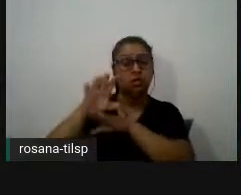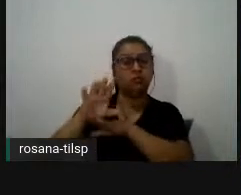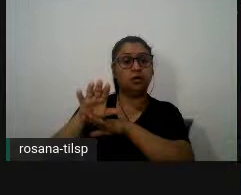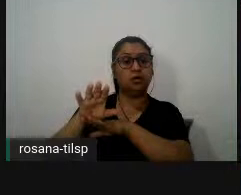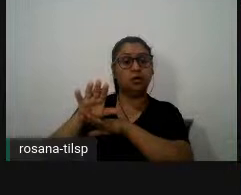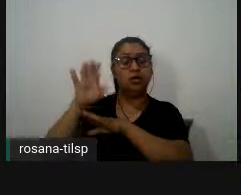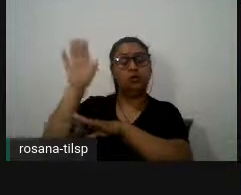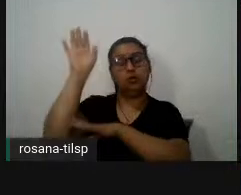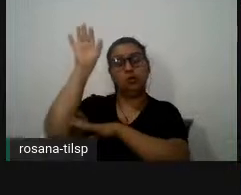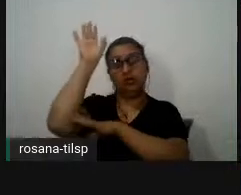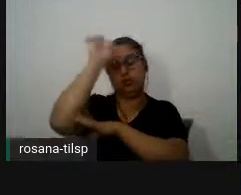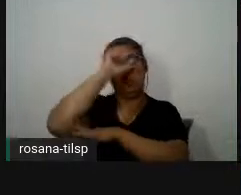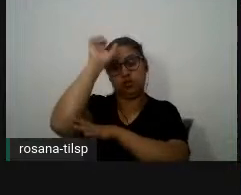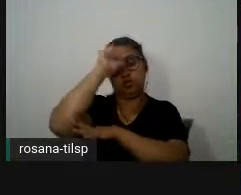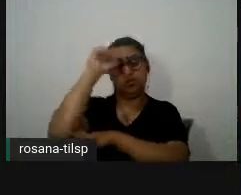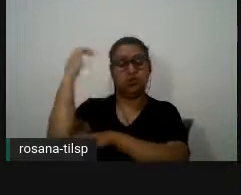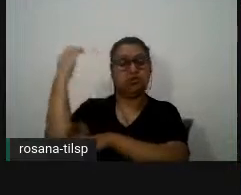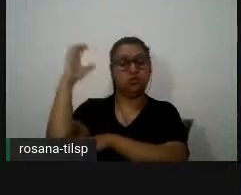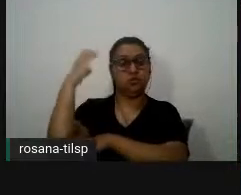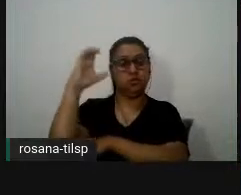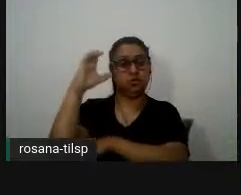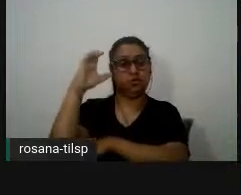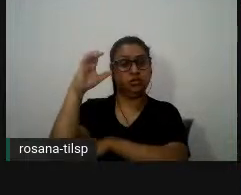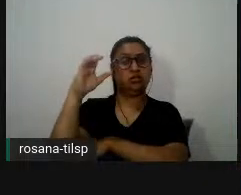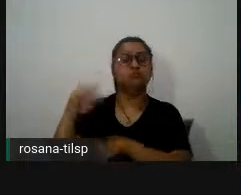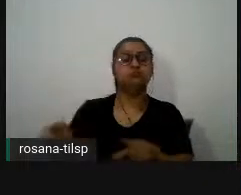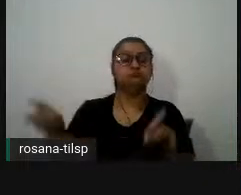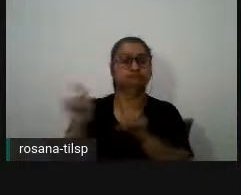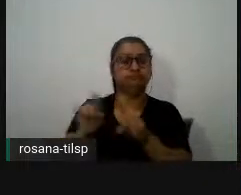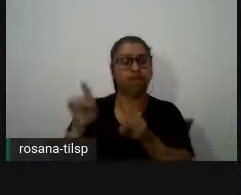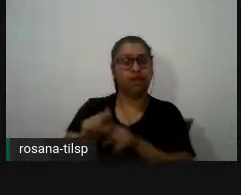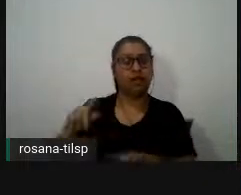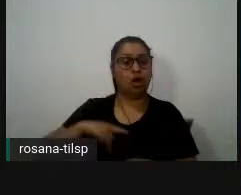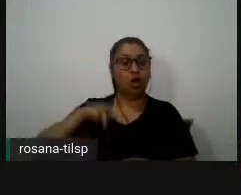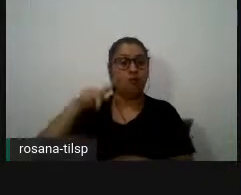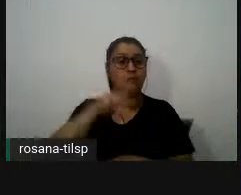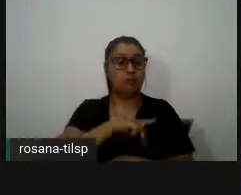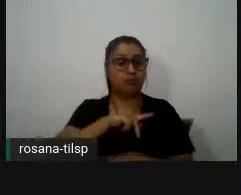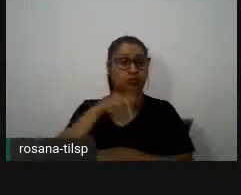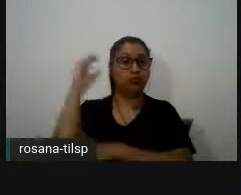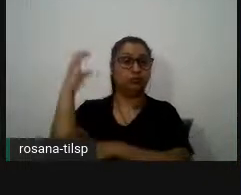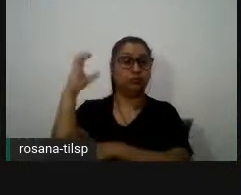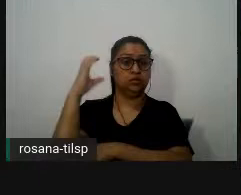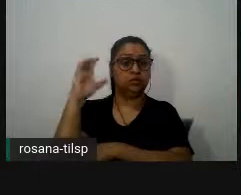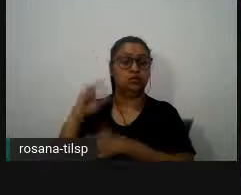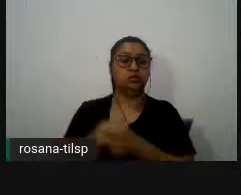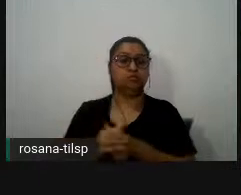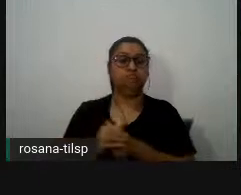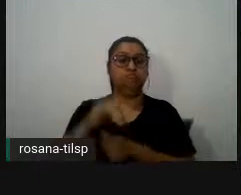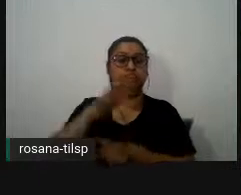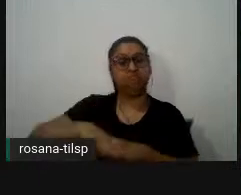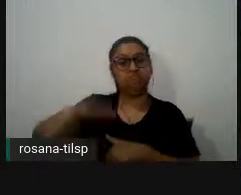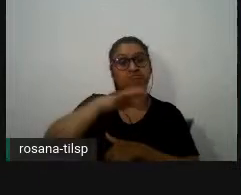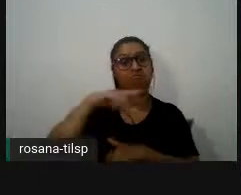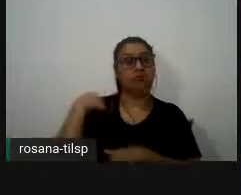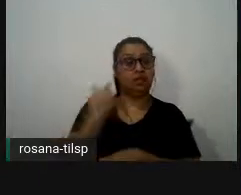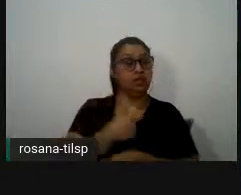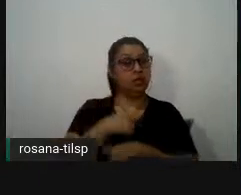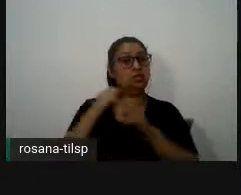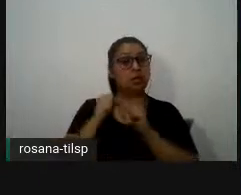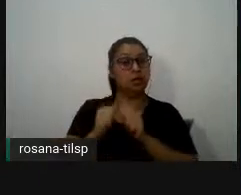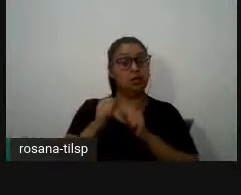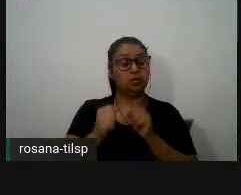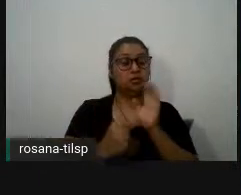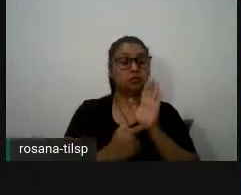também fundamentalmente a compreensão pública da ciência ou seja e aqui nesta compreensão pública da ciência retomo